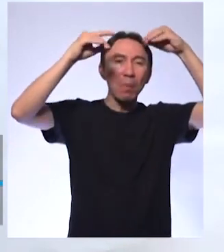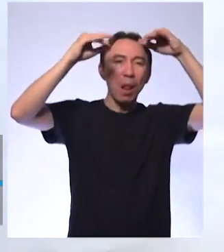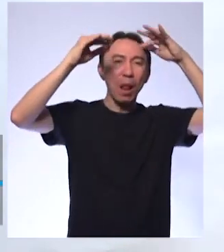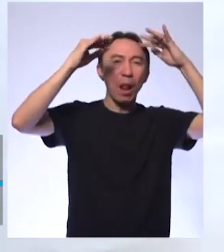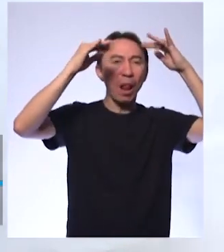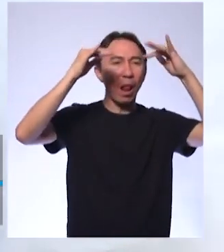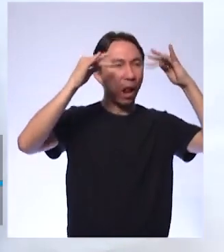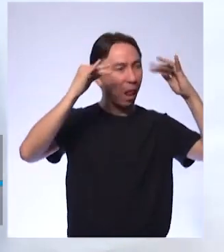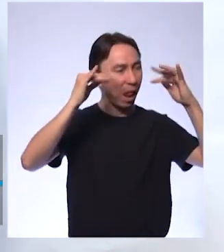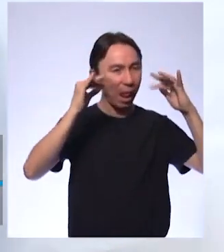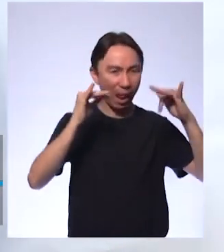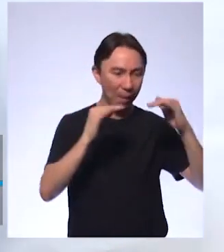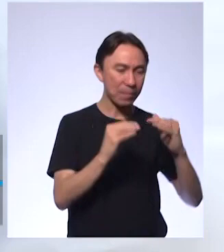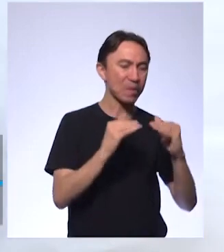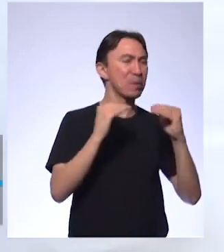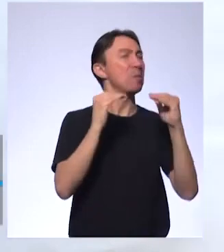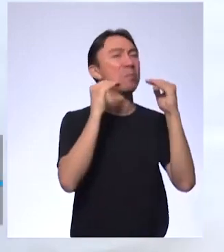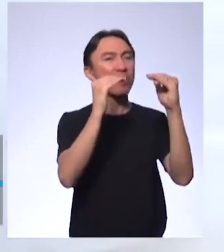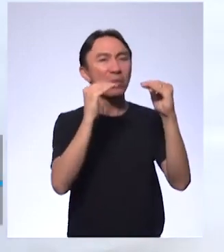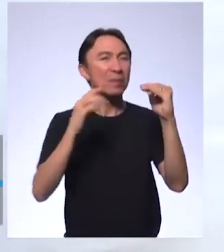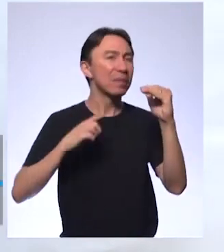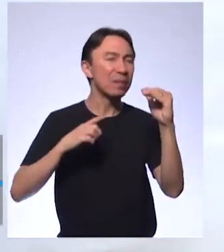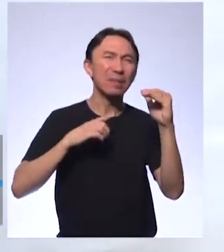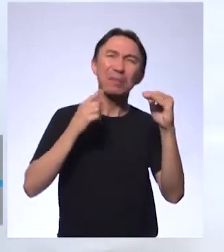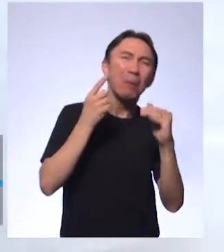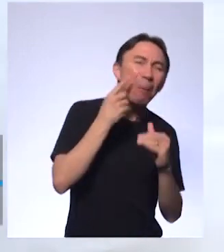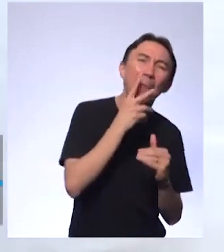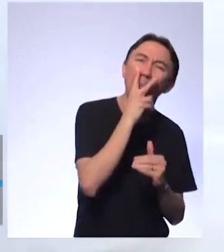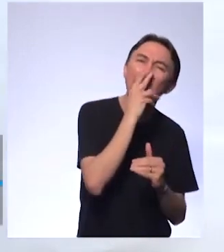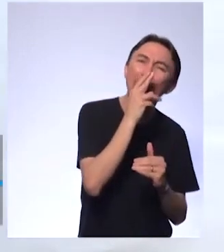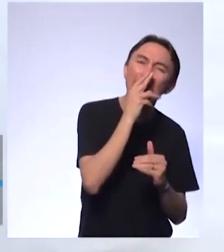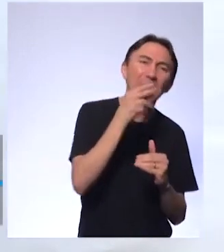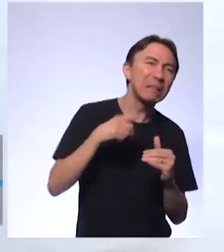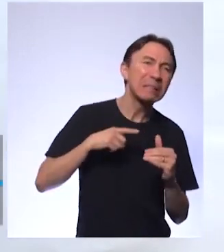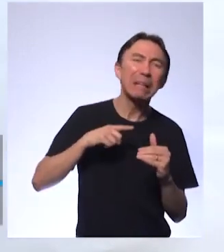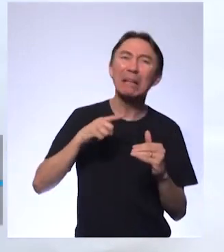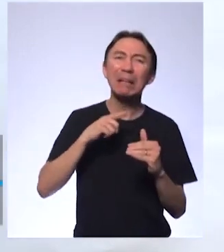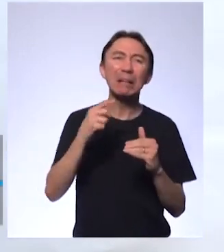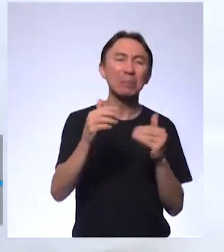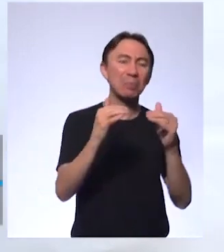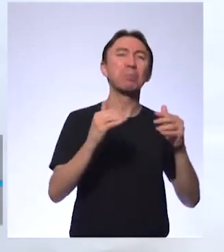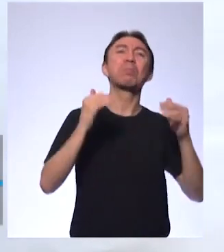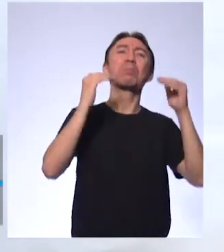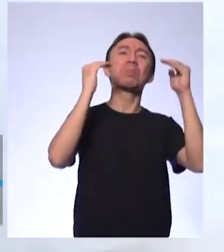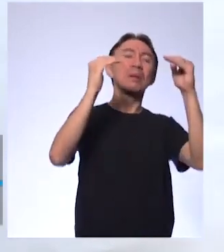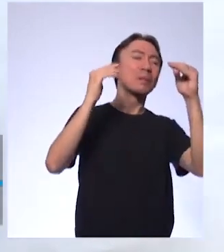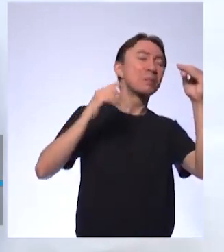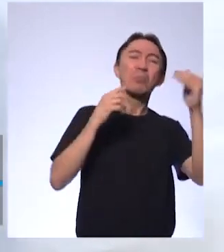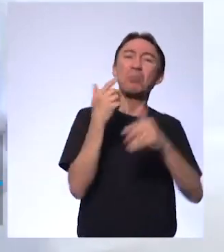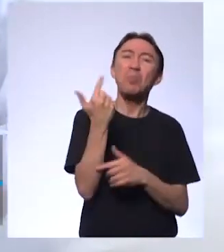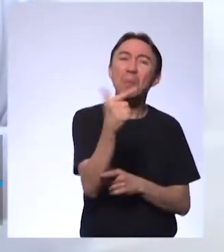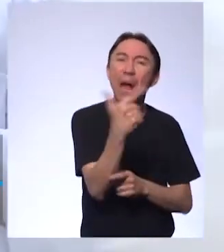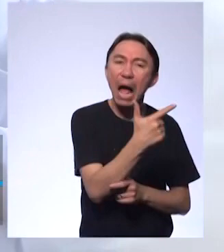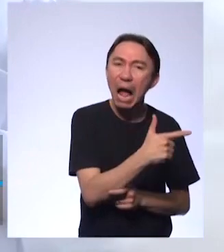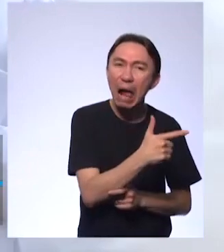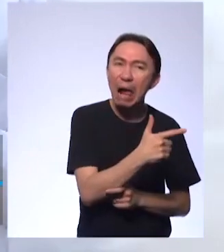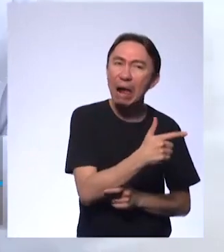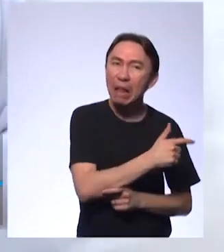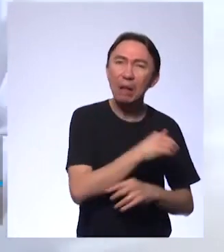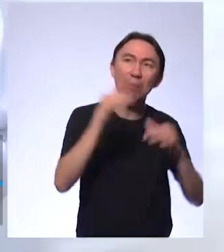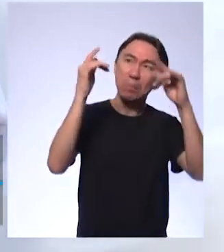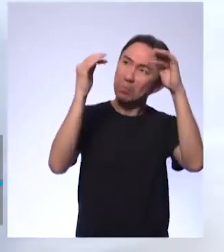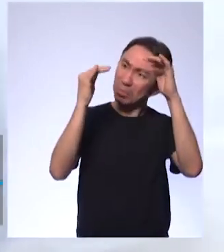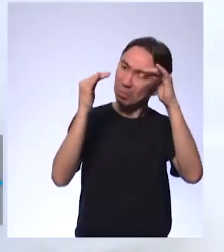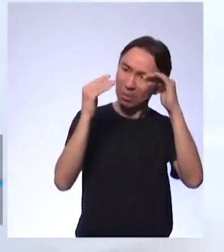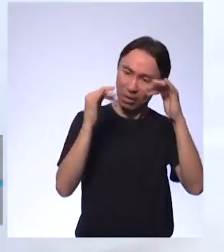elemento químico típico de quando cai meteorito. E depois você não tem mais ossos de dinossauro, você não encontra mais. Por isso que essa teoria é muito